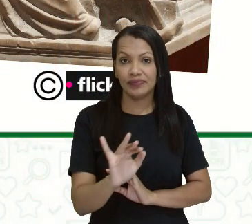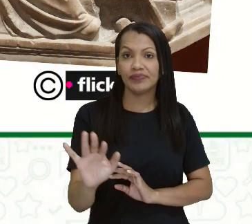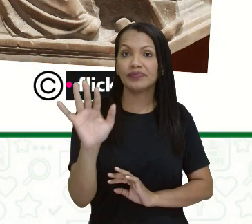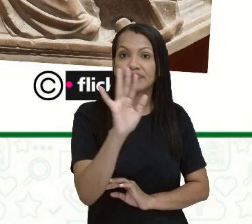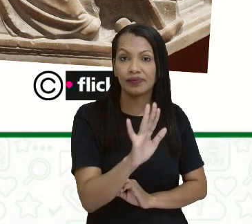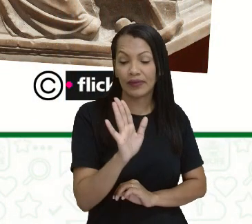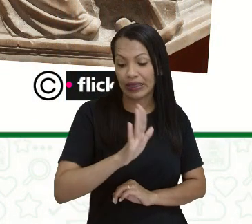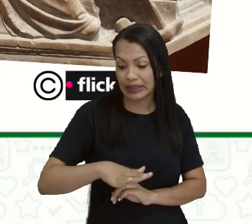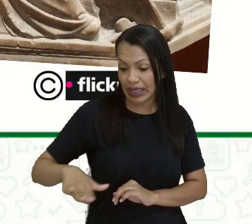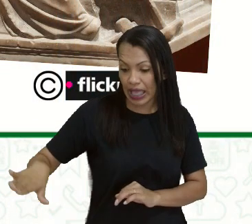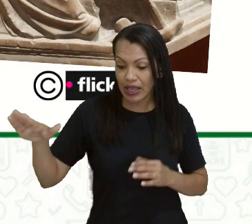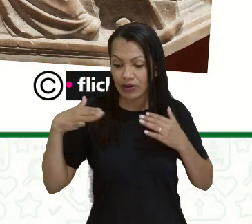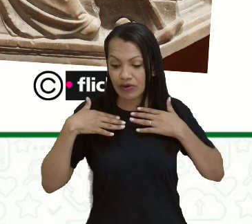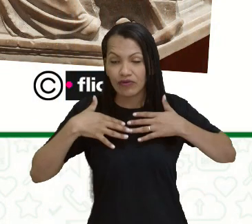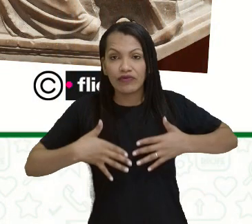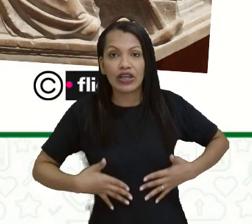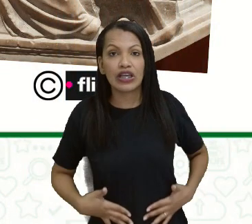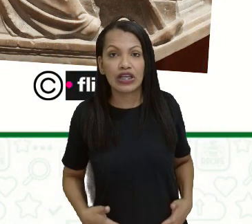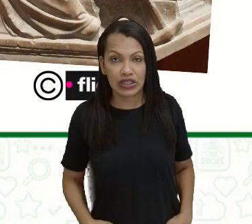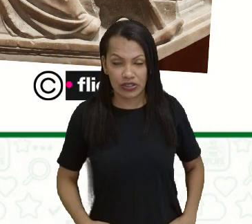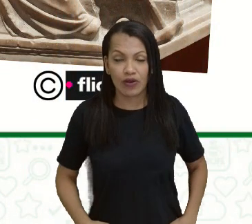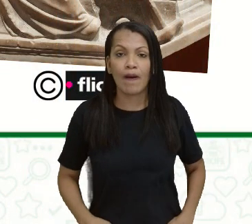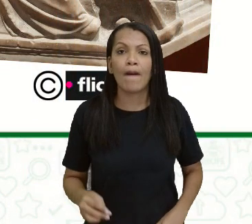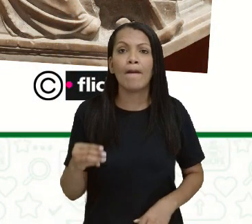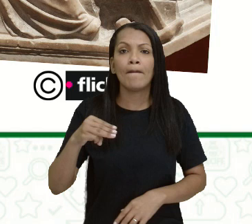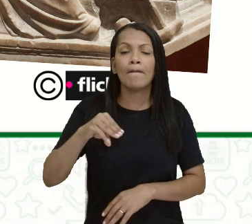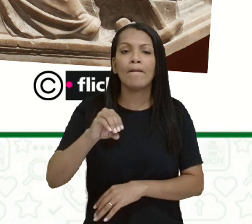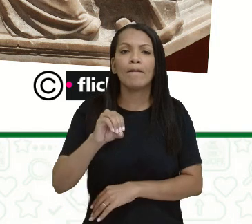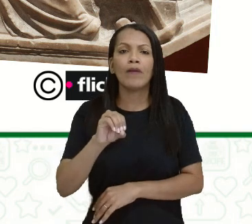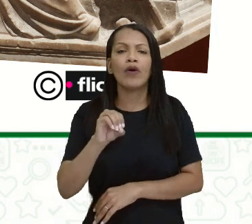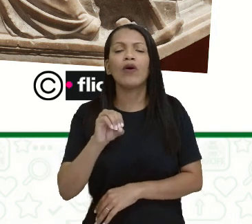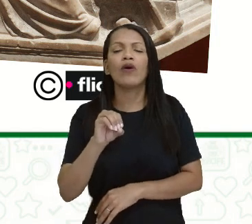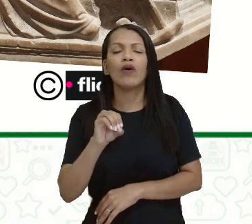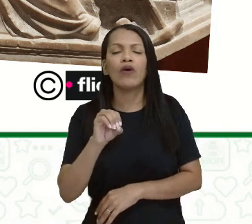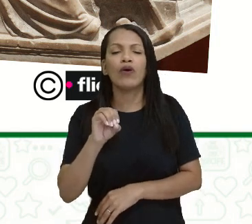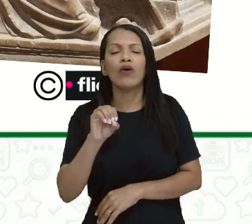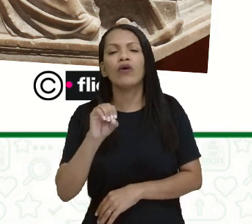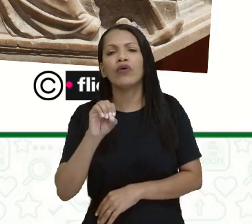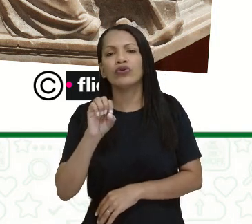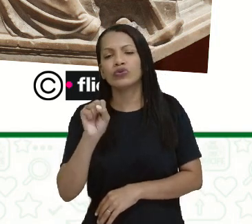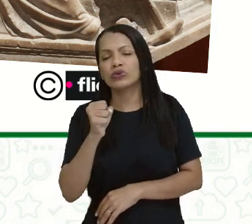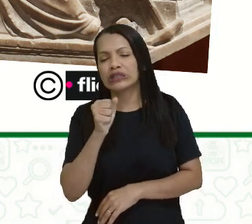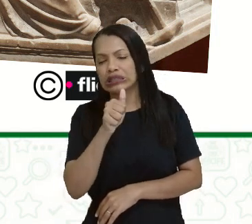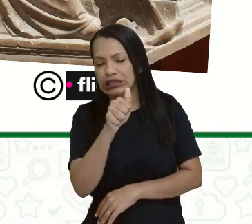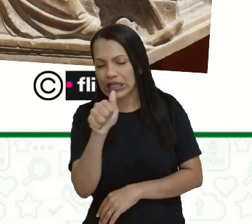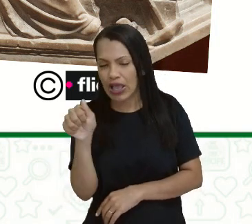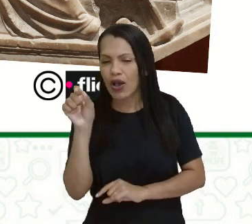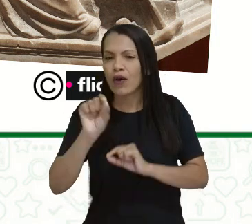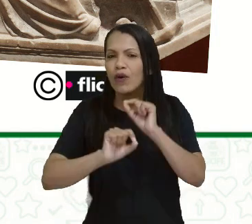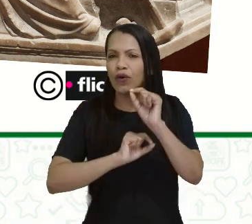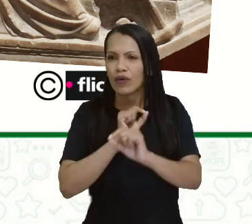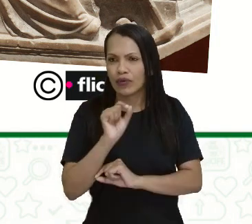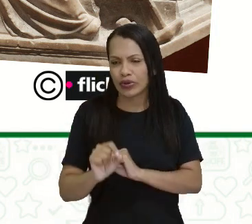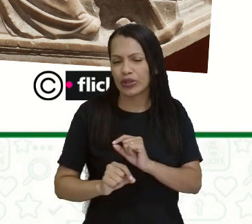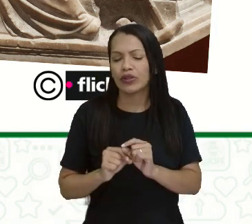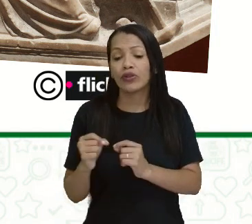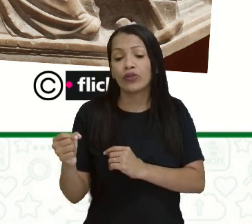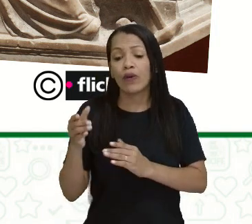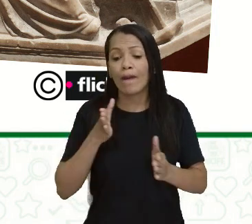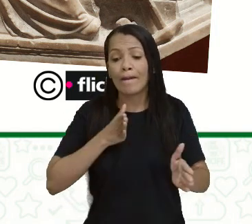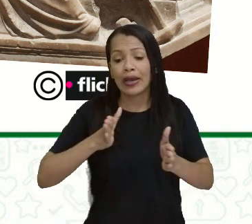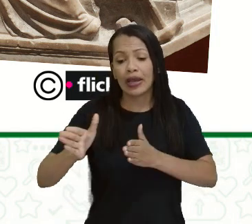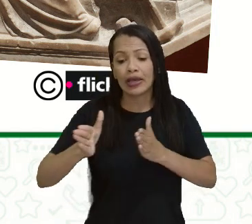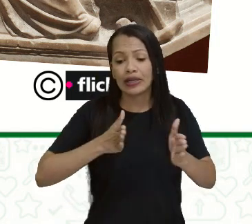Crianças vestidas como Mozart, do período clássico ou neoclássico.